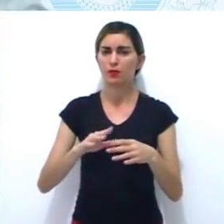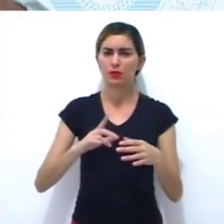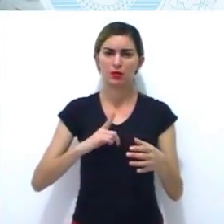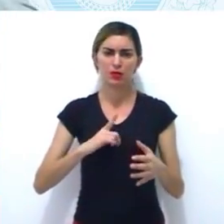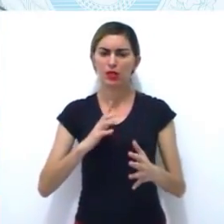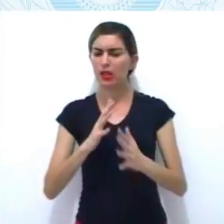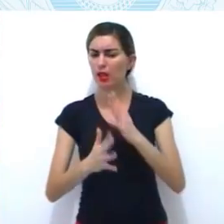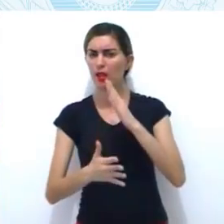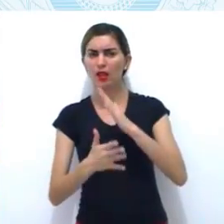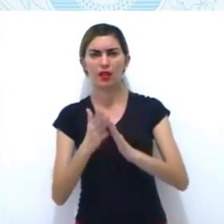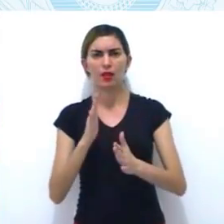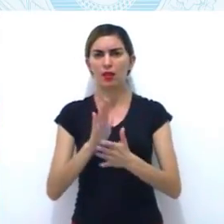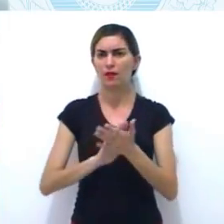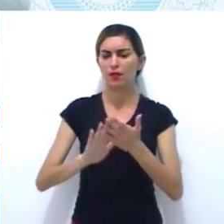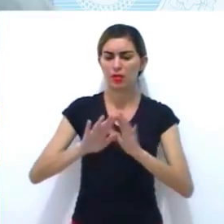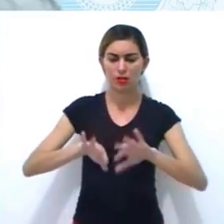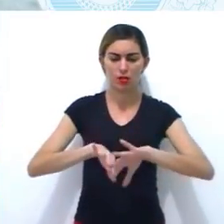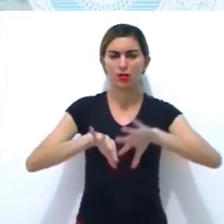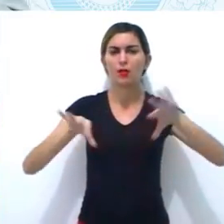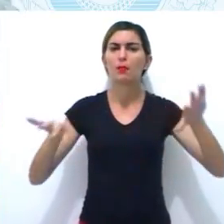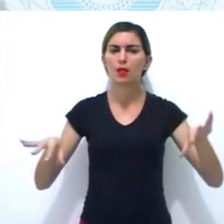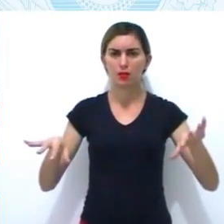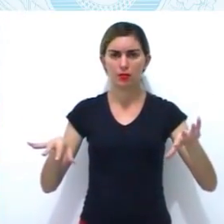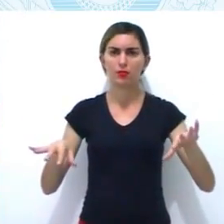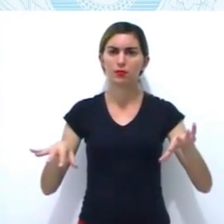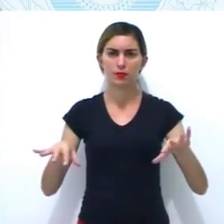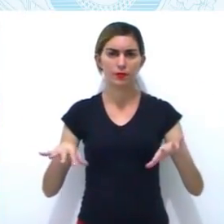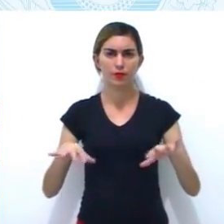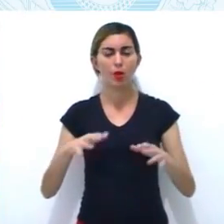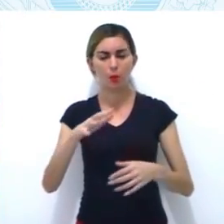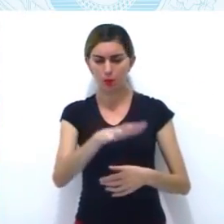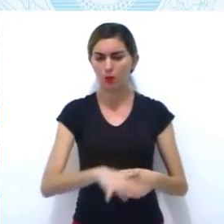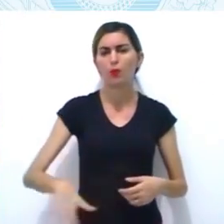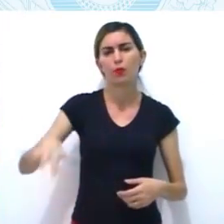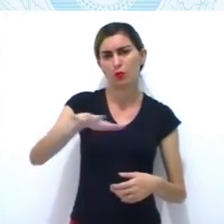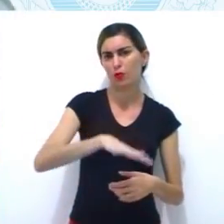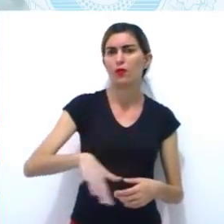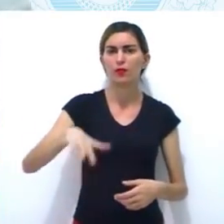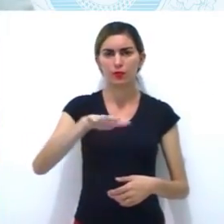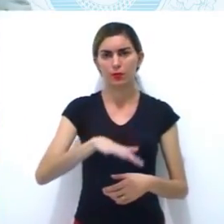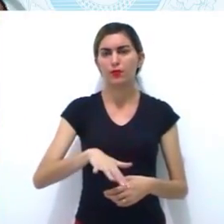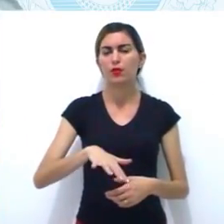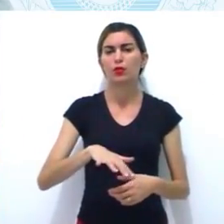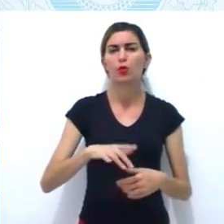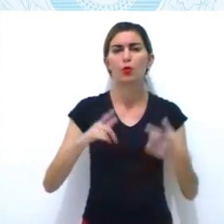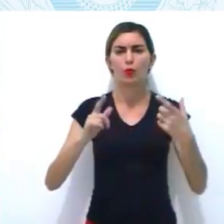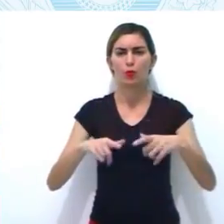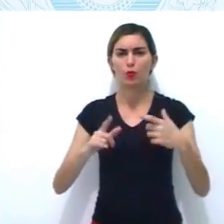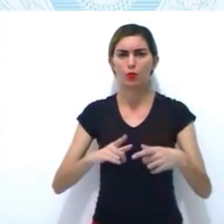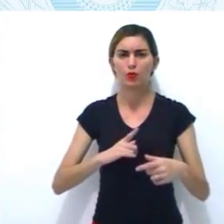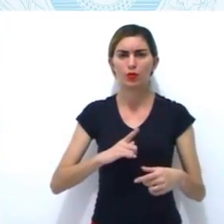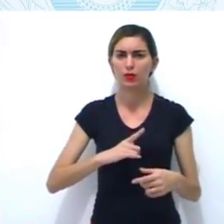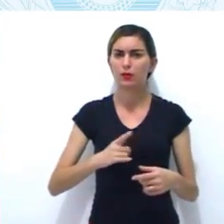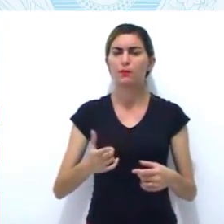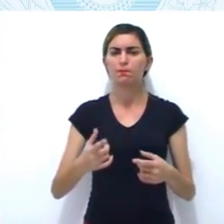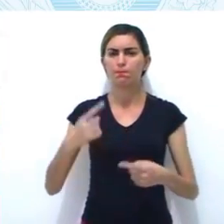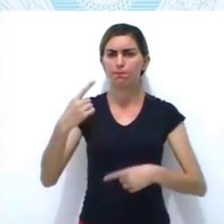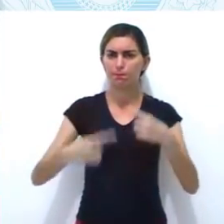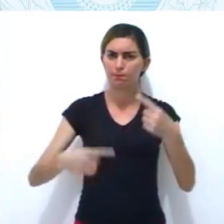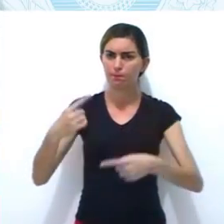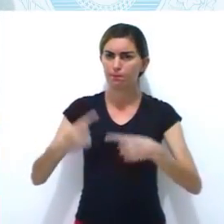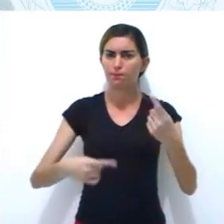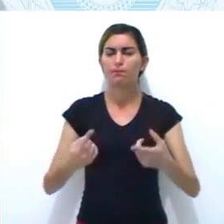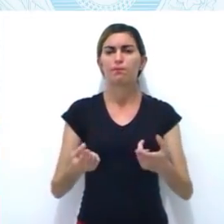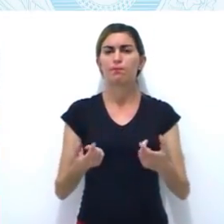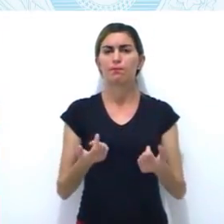Não tinha nada a ver com separação de Portugal. Era um movimento que a objetividade era a briga